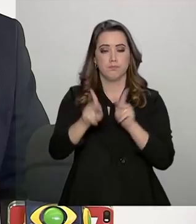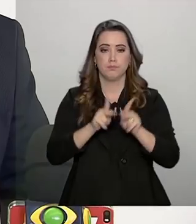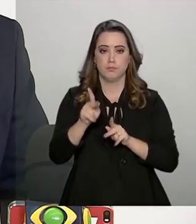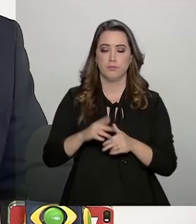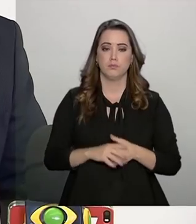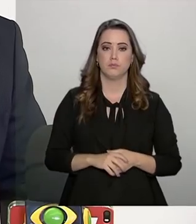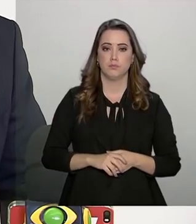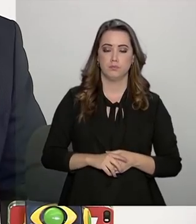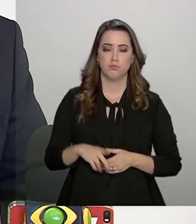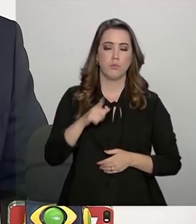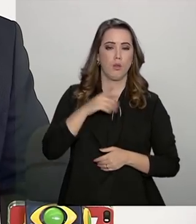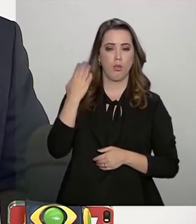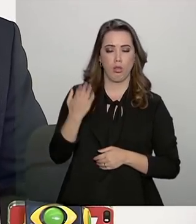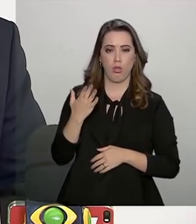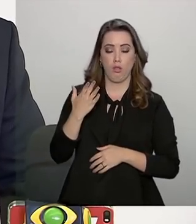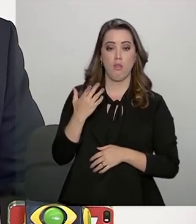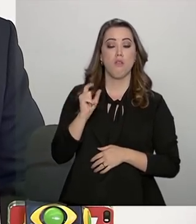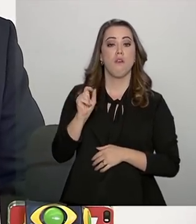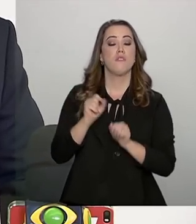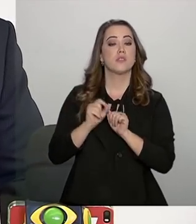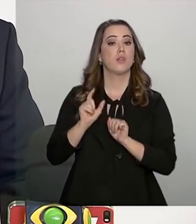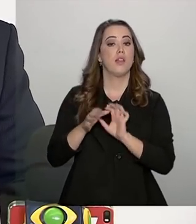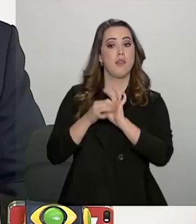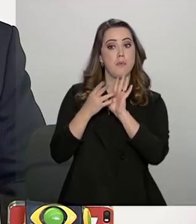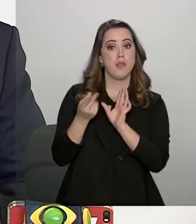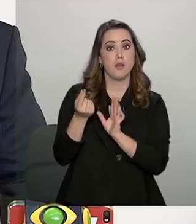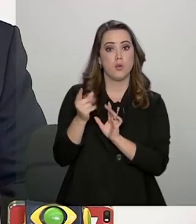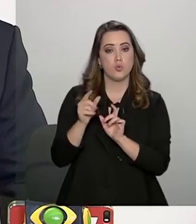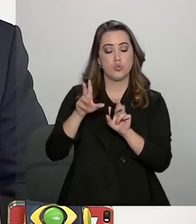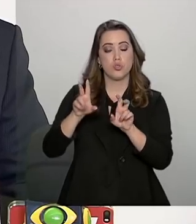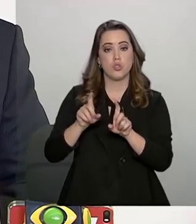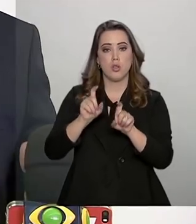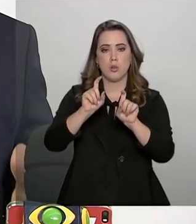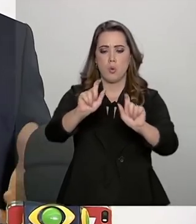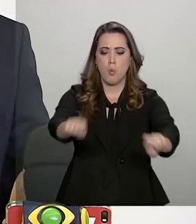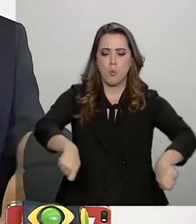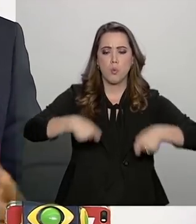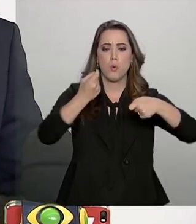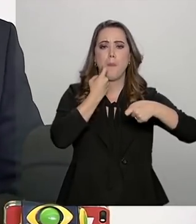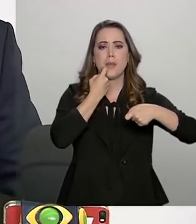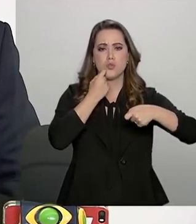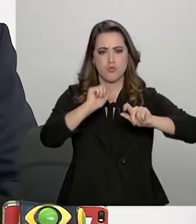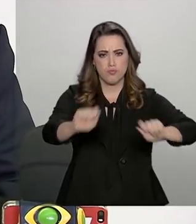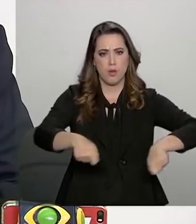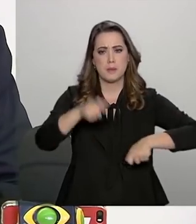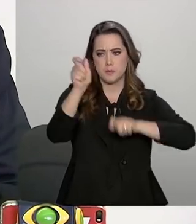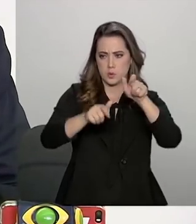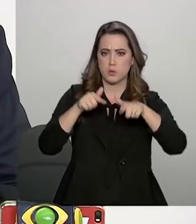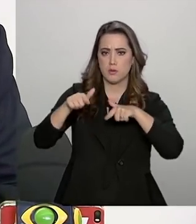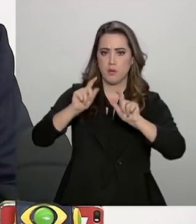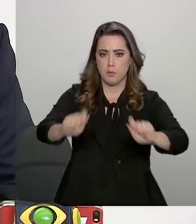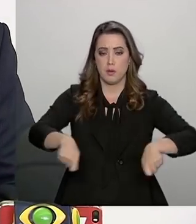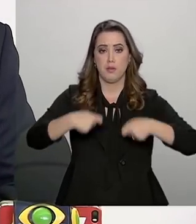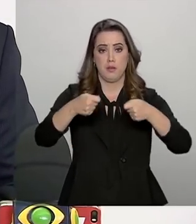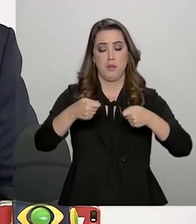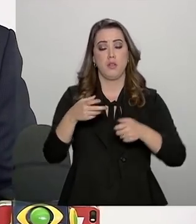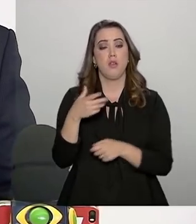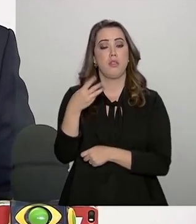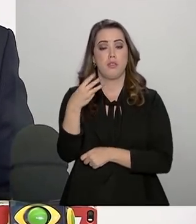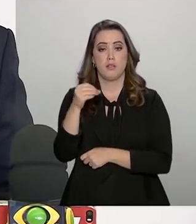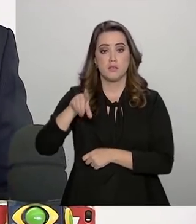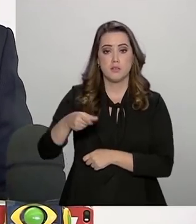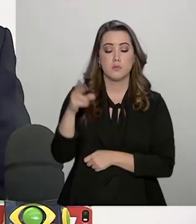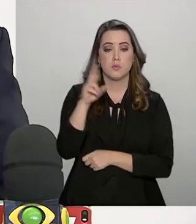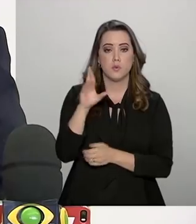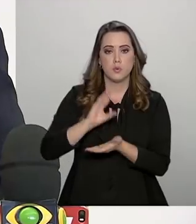Liberação do seguro defeso para os pescadores da região serão disponibilizados mais R$ mil para